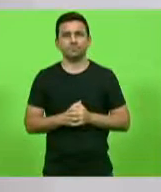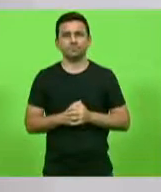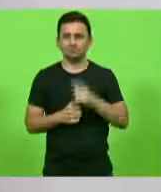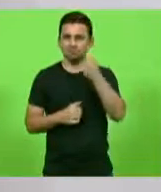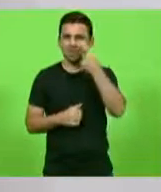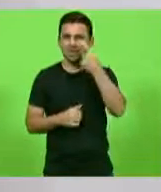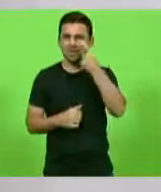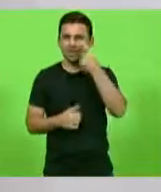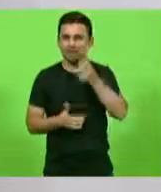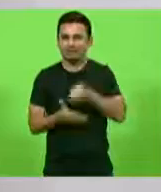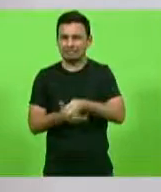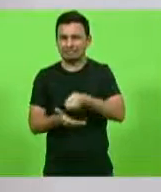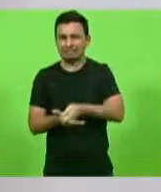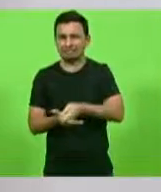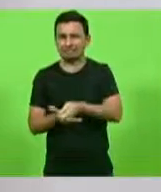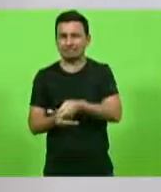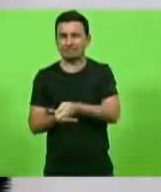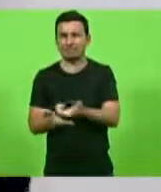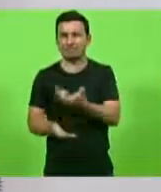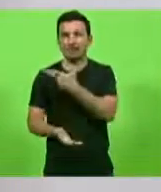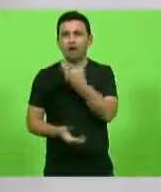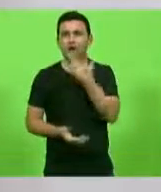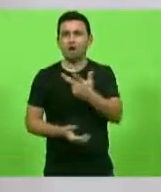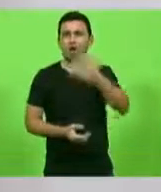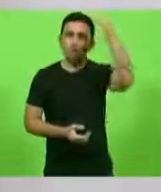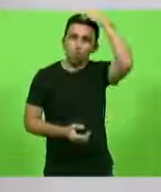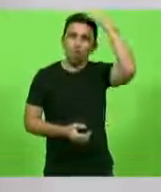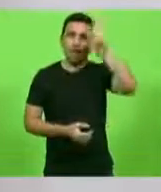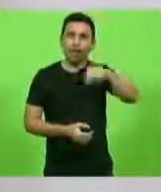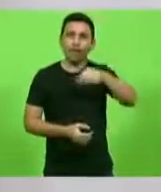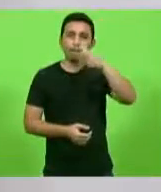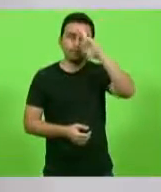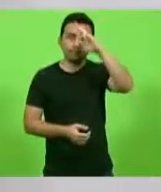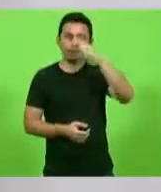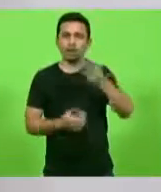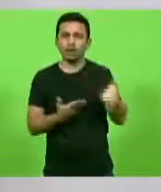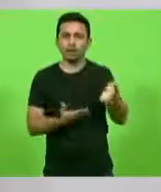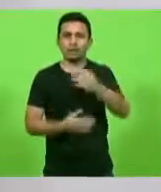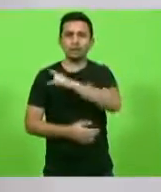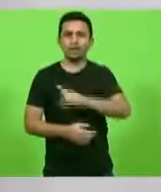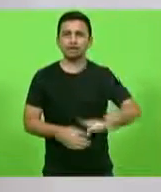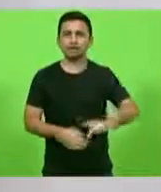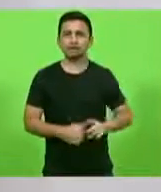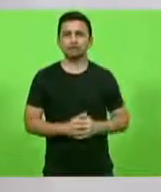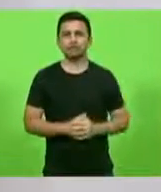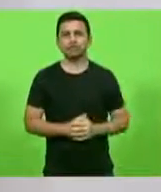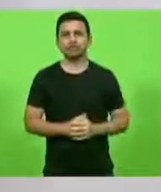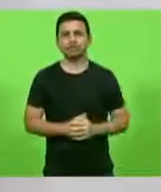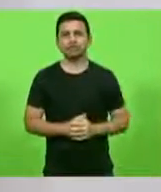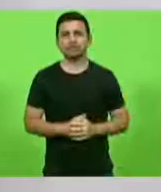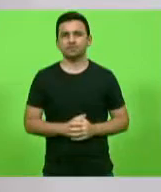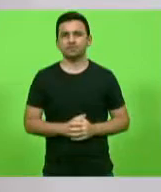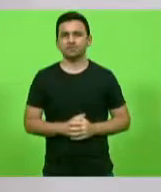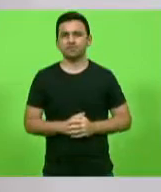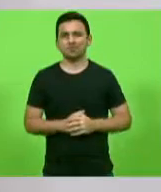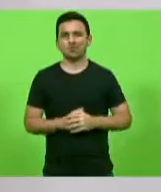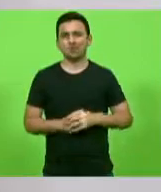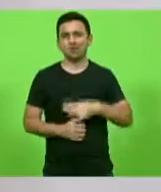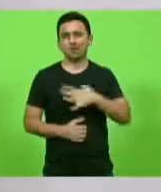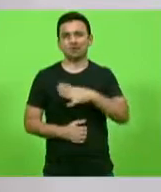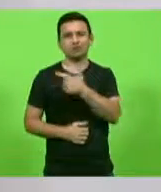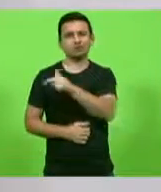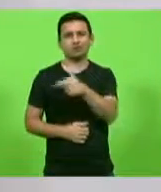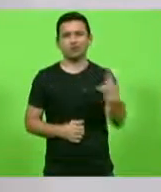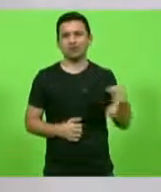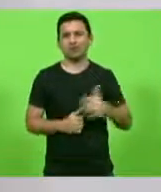situação dizendo que a culpa das mortes é do presidente. Isso é uma covardia o que fazem? Tem